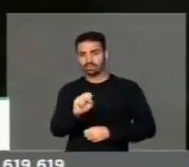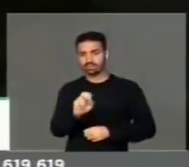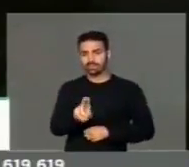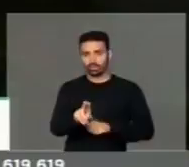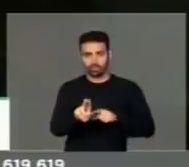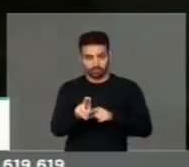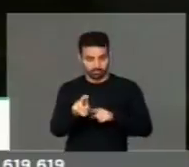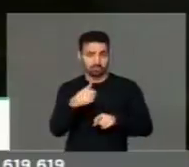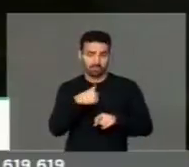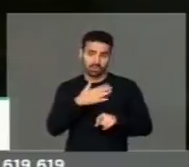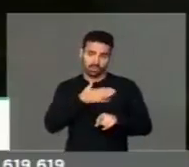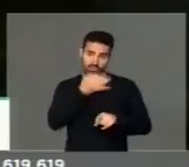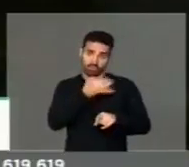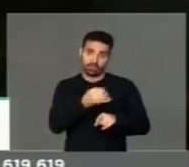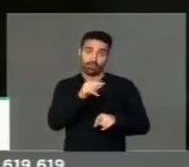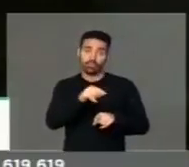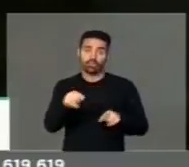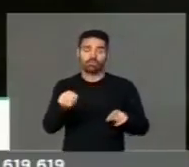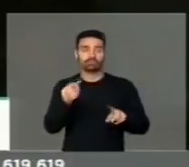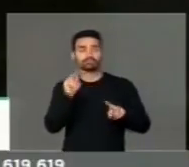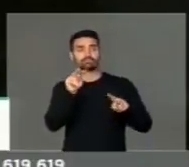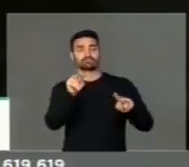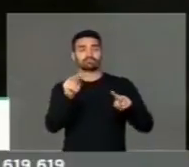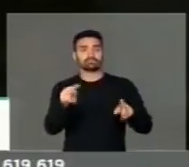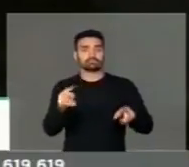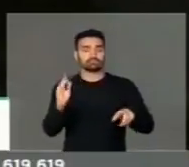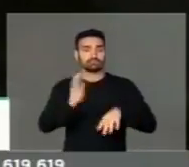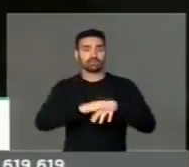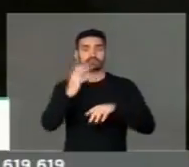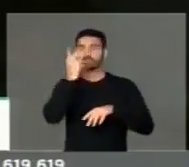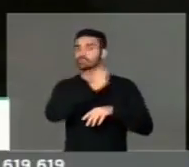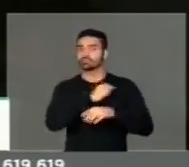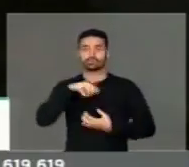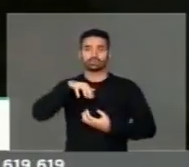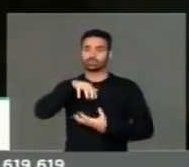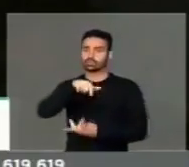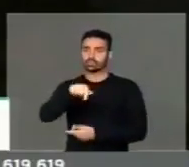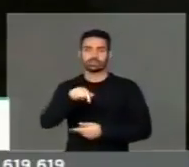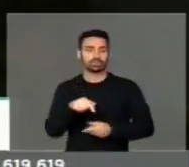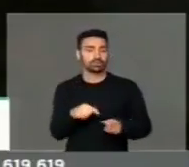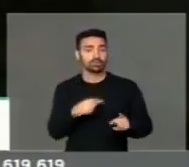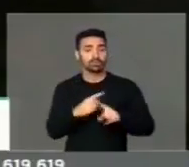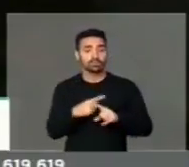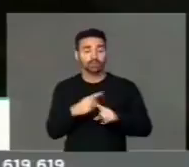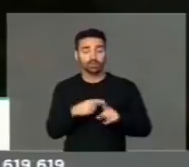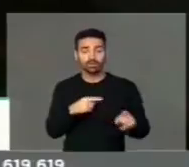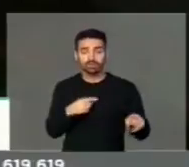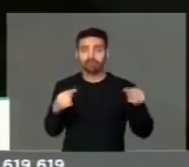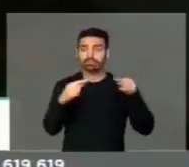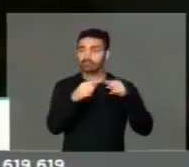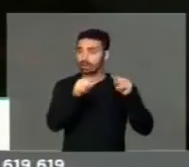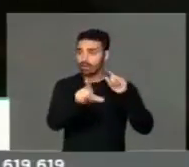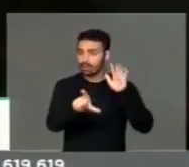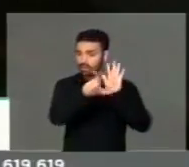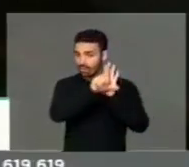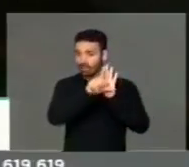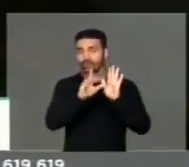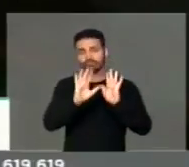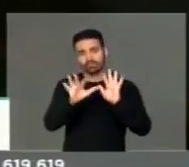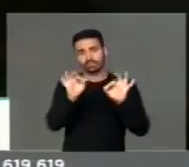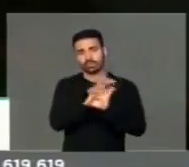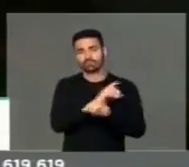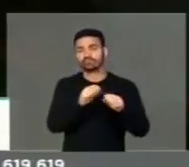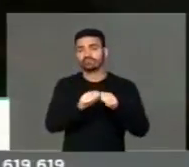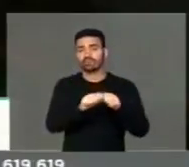o monumento mais bonito do mundo, justamente baseado nessa lei, onde nós fizemos um intercâmbio